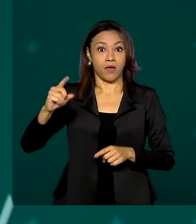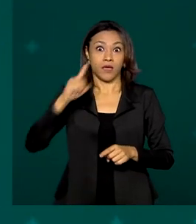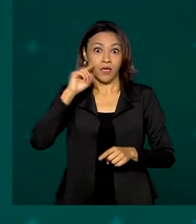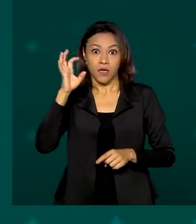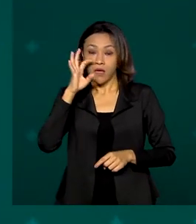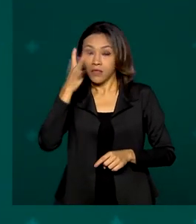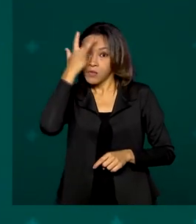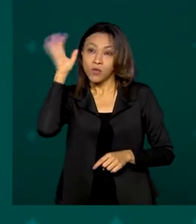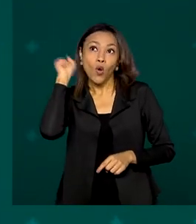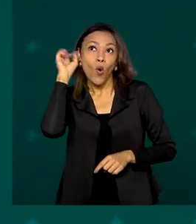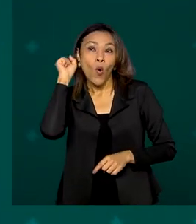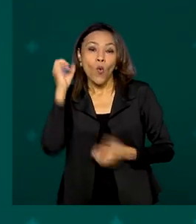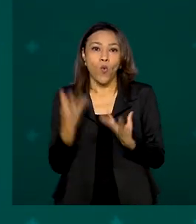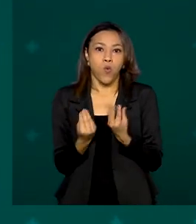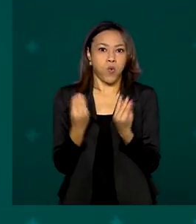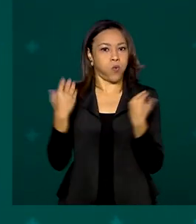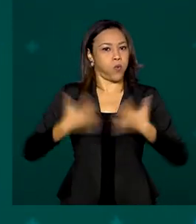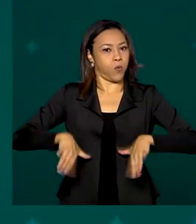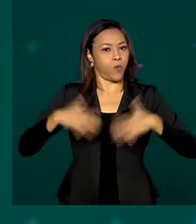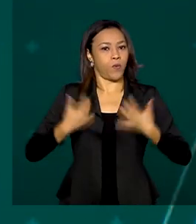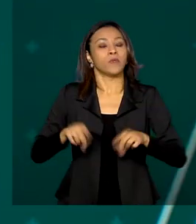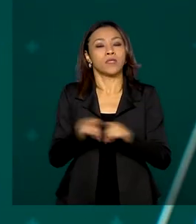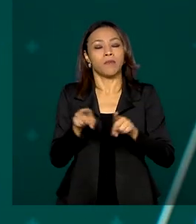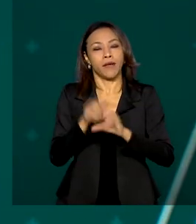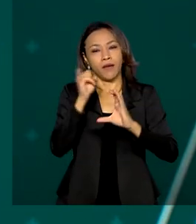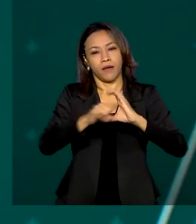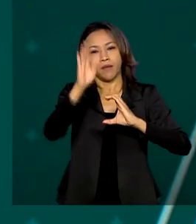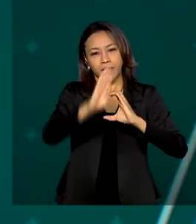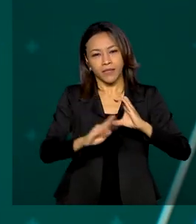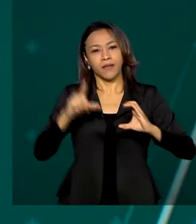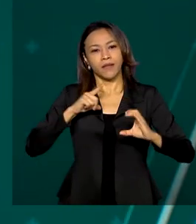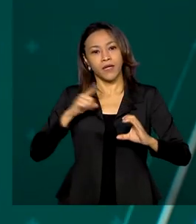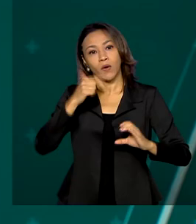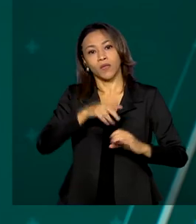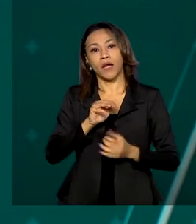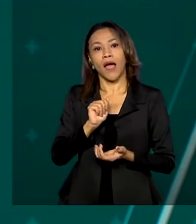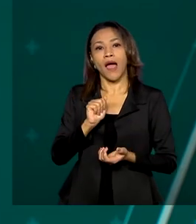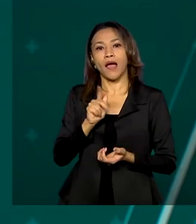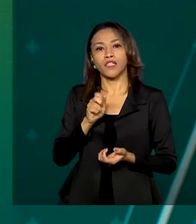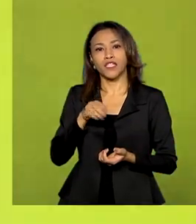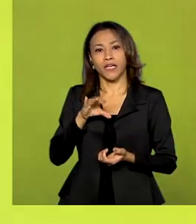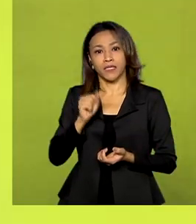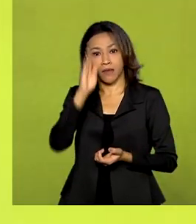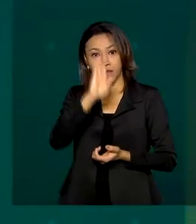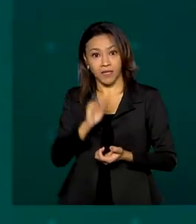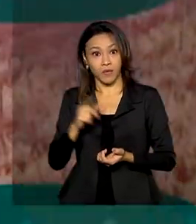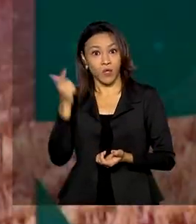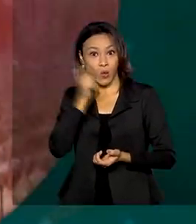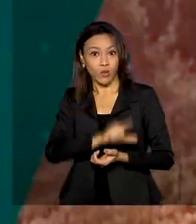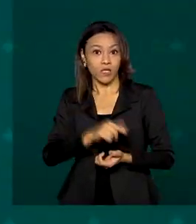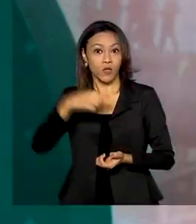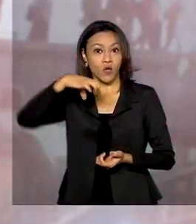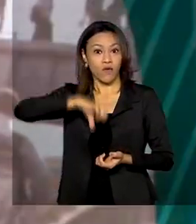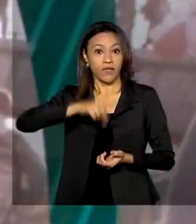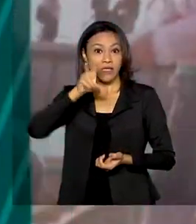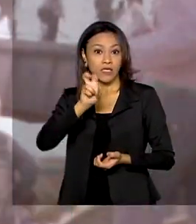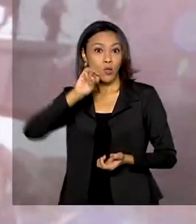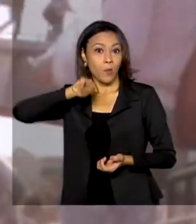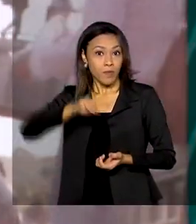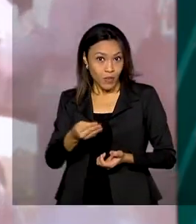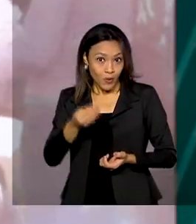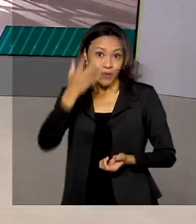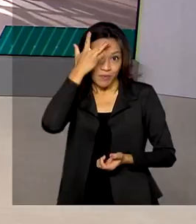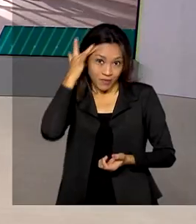radiofônica do país. A EBC opera ainda a Agência Brasil, que em 2020 alcançou 95 milhões de usuários